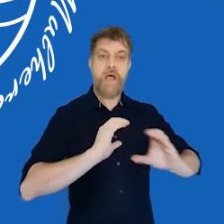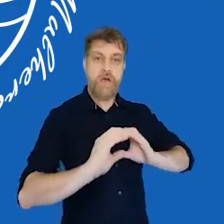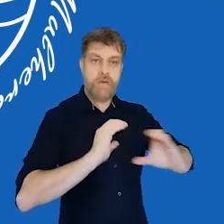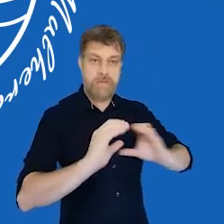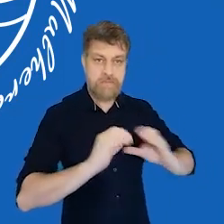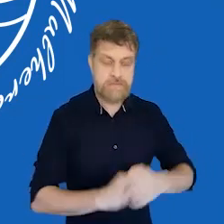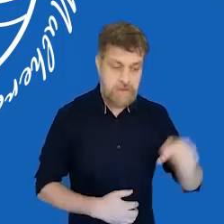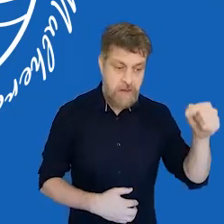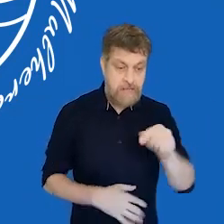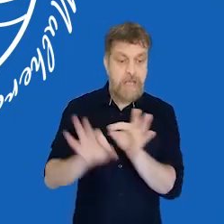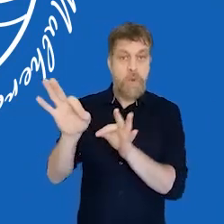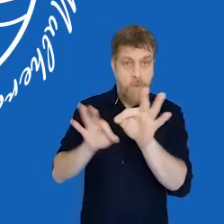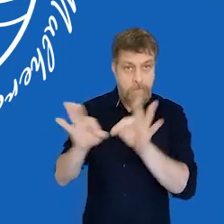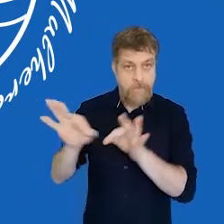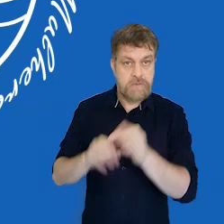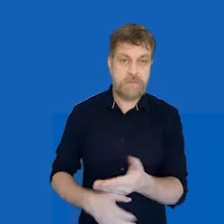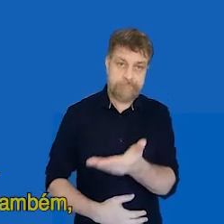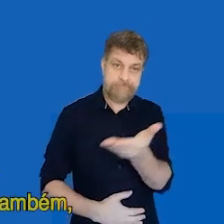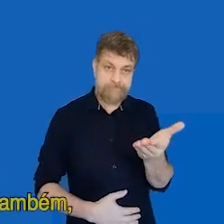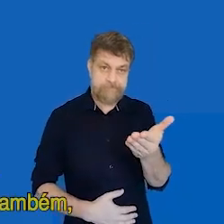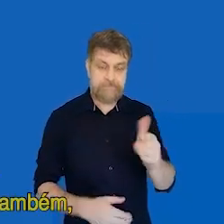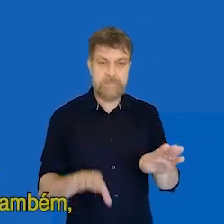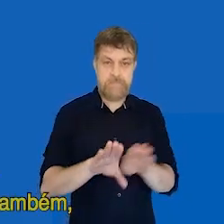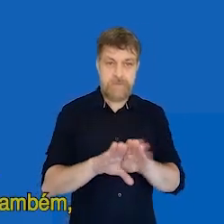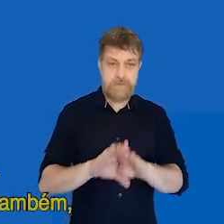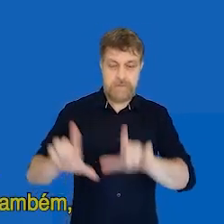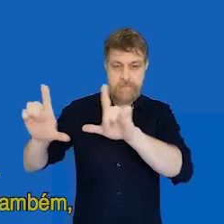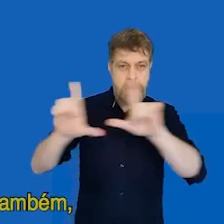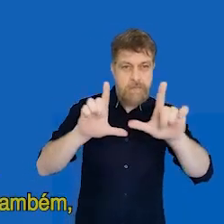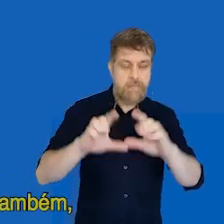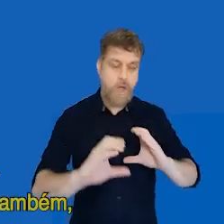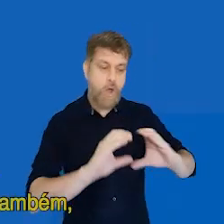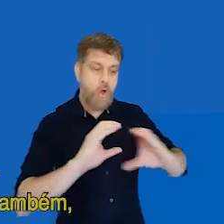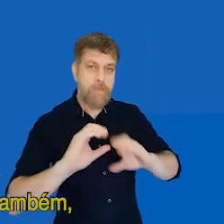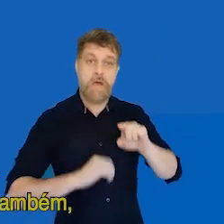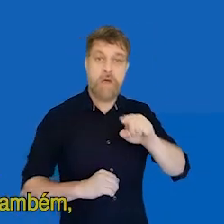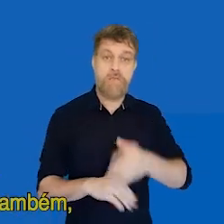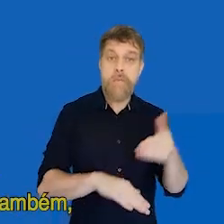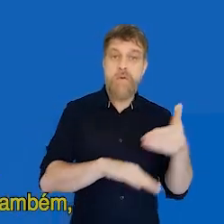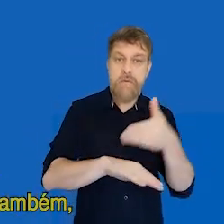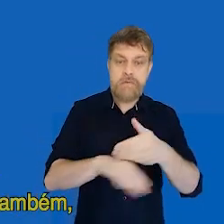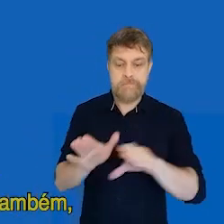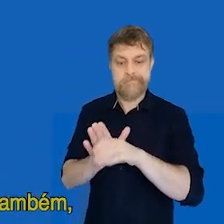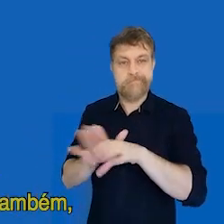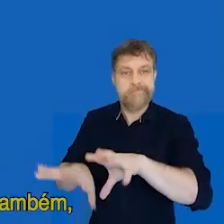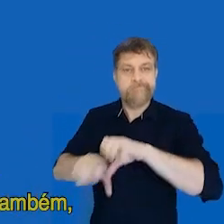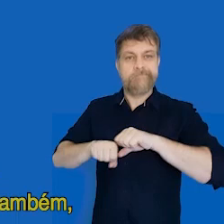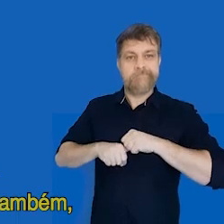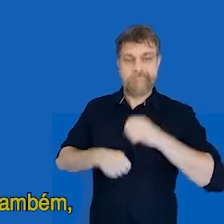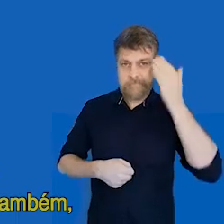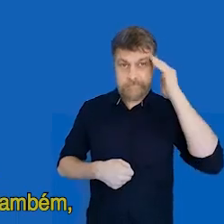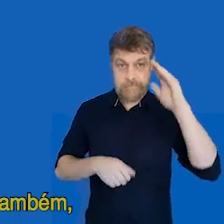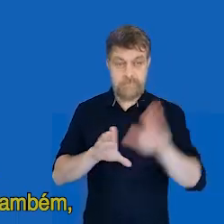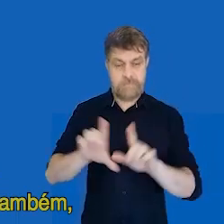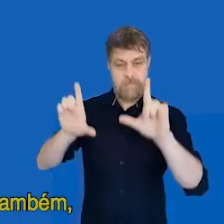Mimits Network, do projeto, para vocês. Através desses banners, dessas comunicações, vocês vão poder acessar o conteúdo. A gente vai colocar